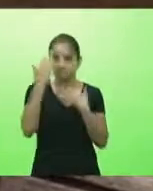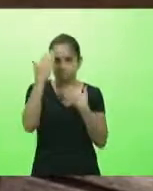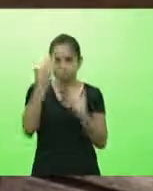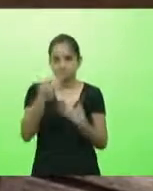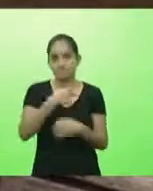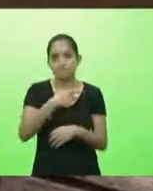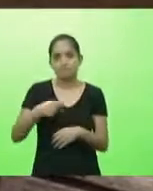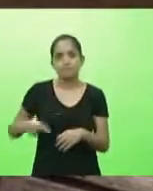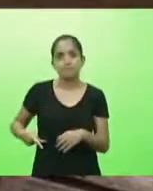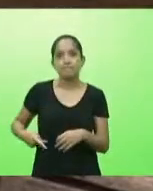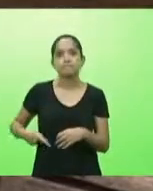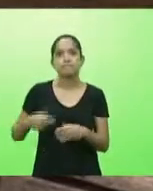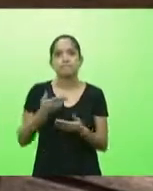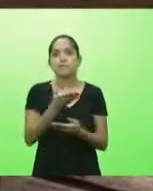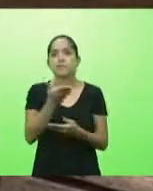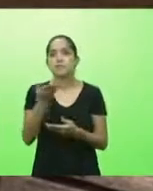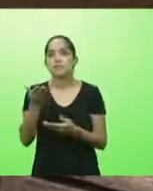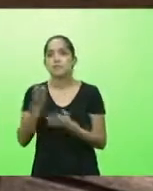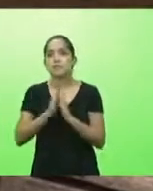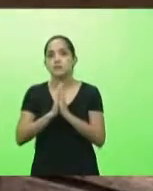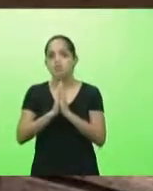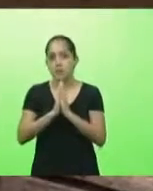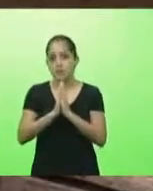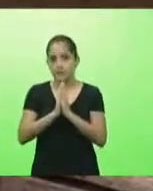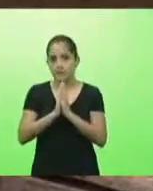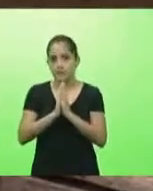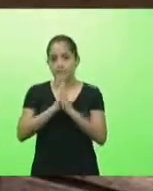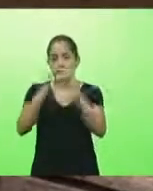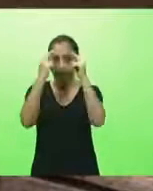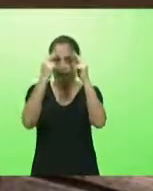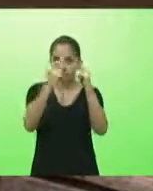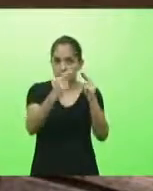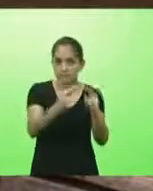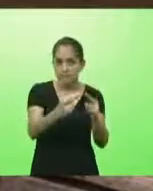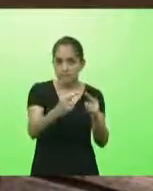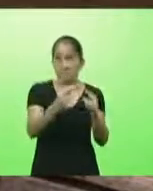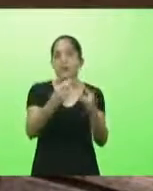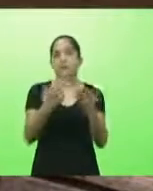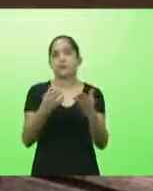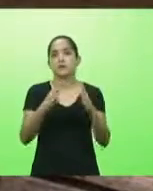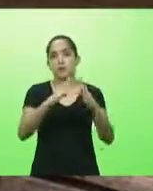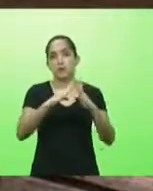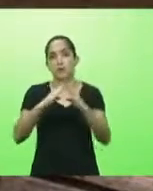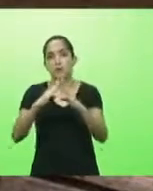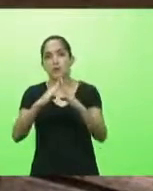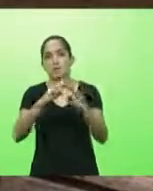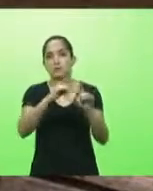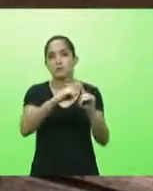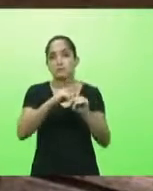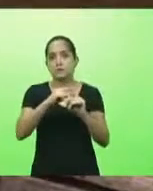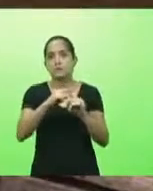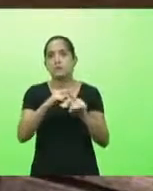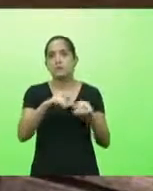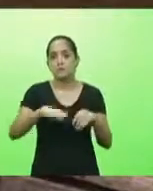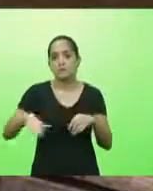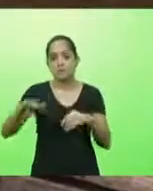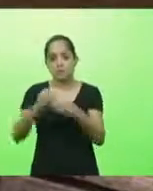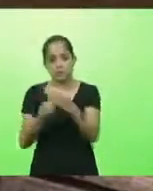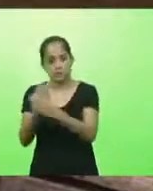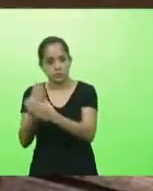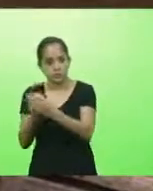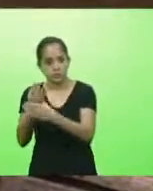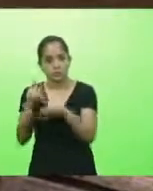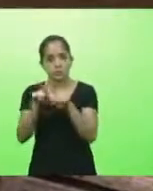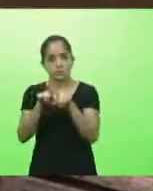presidente então é isso deixo aí esse meu apelo para que haja respeito com as instituições tanto do setor produtivo